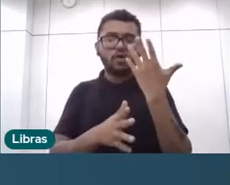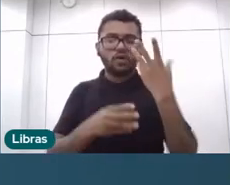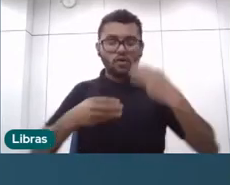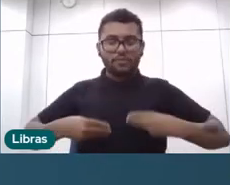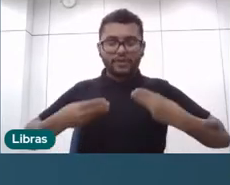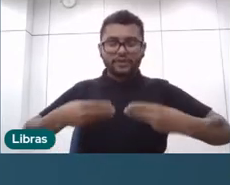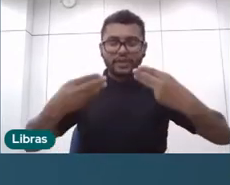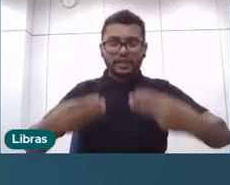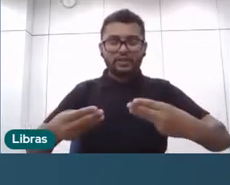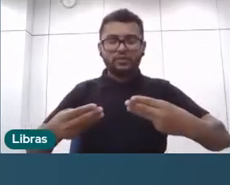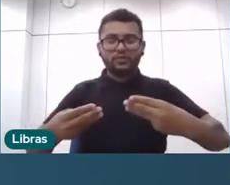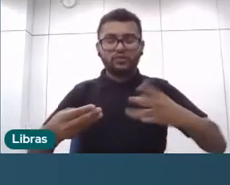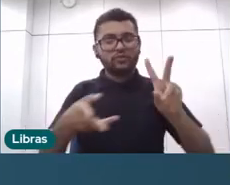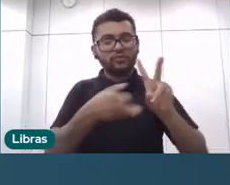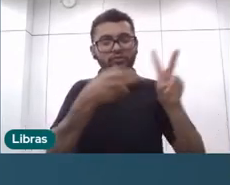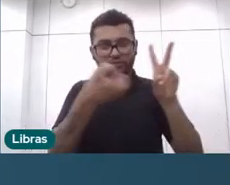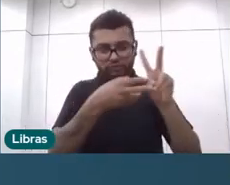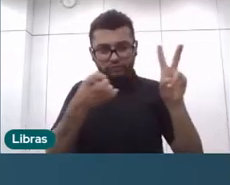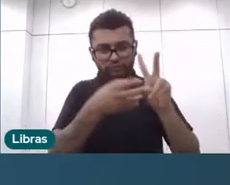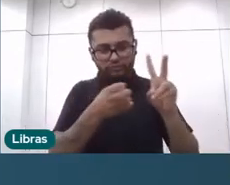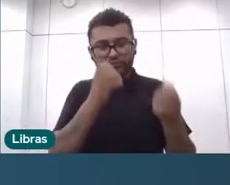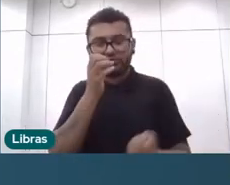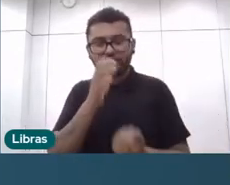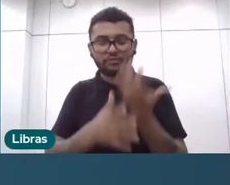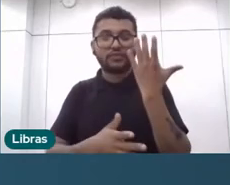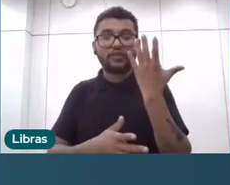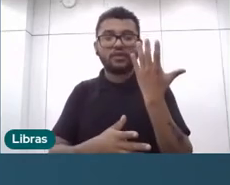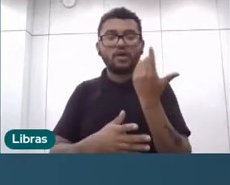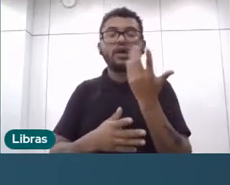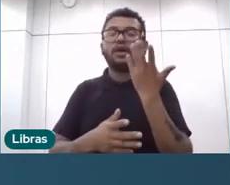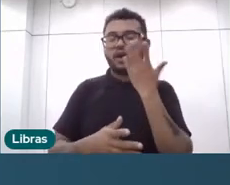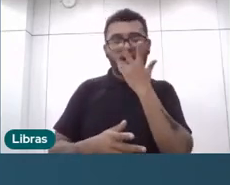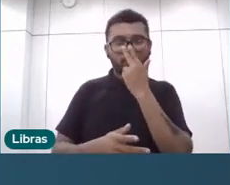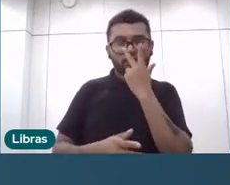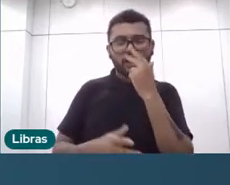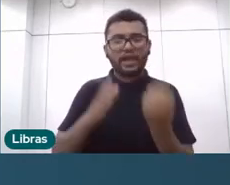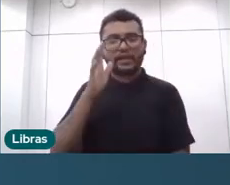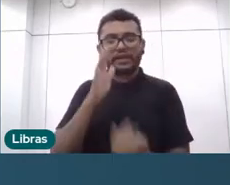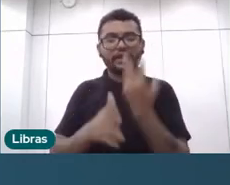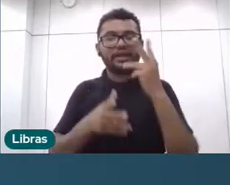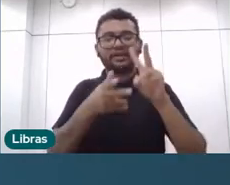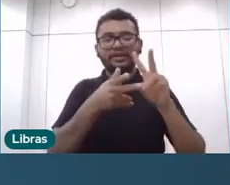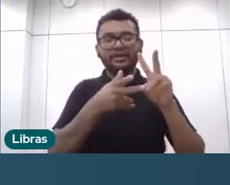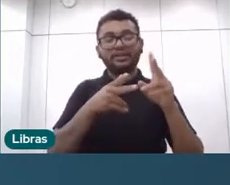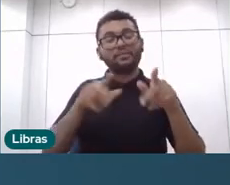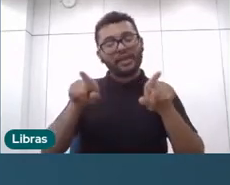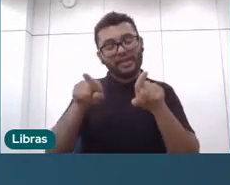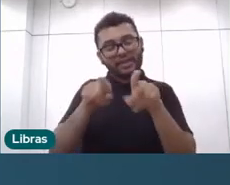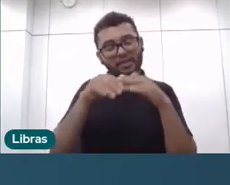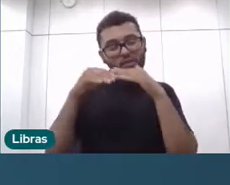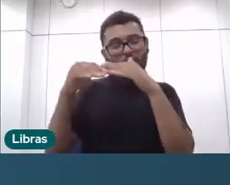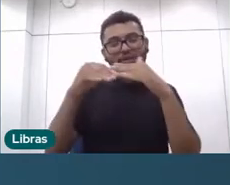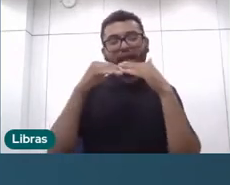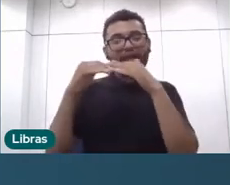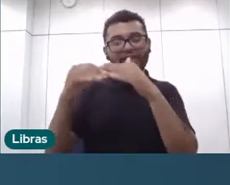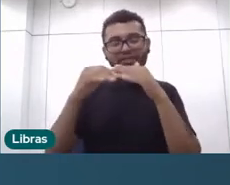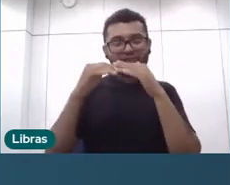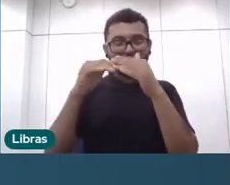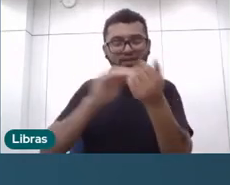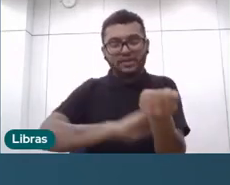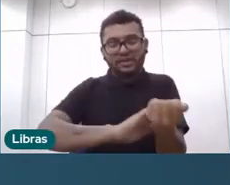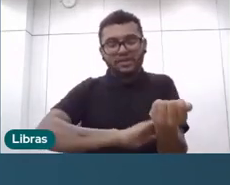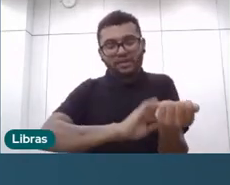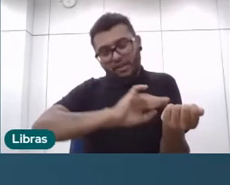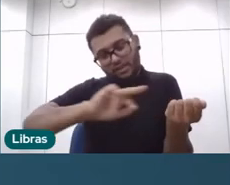de igualdade racial não, desculpa, de povos indígenas. Provavelmente o outro também tem a ver com a recriação do Ministério de Igualdade Racial, sem dúvida, a Tatiana está aqui, sem